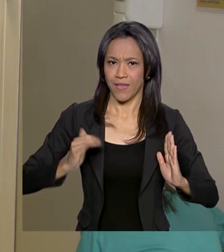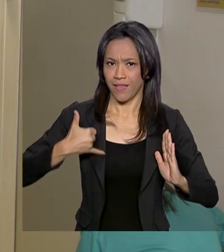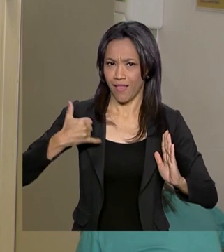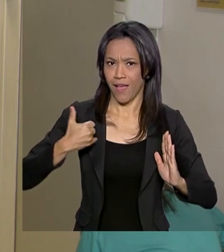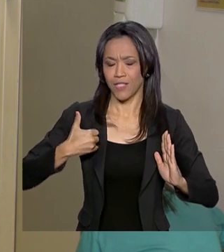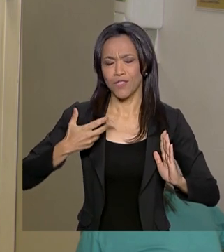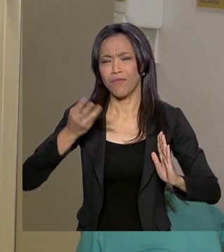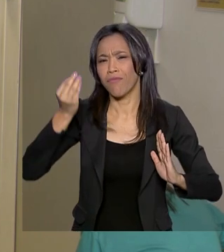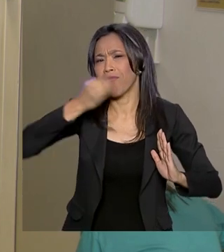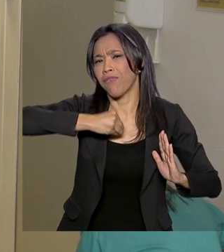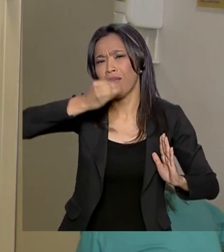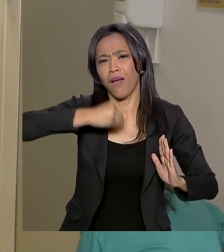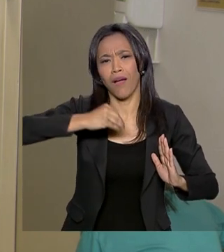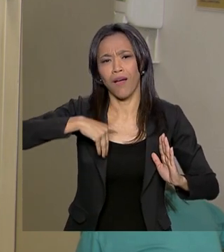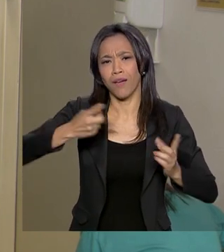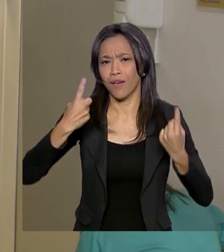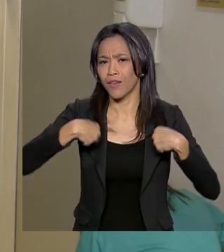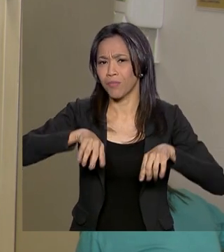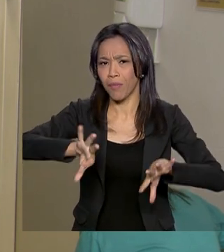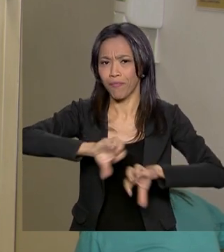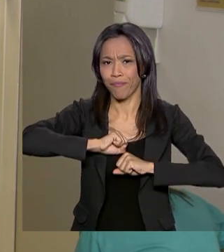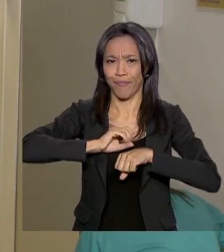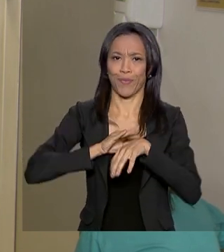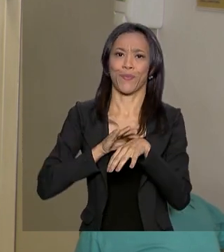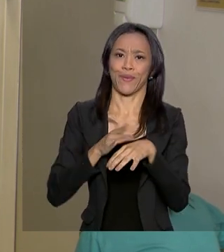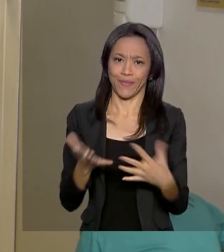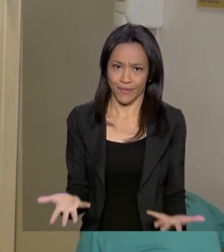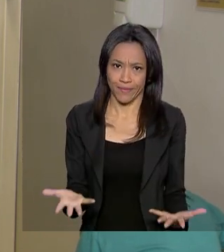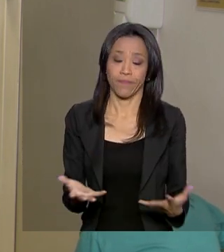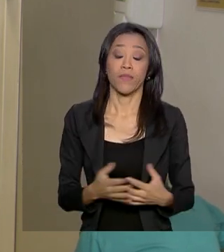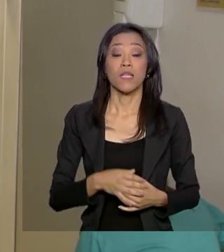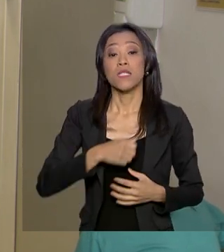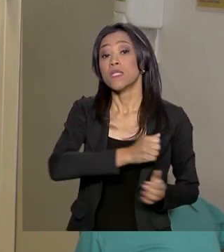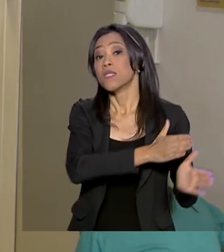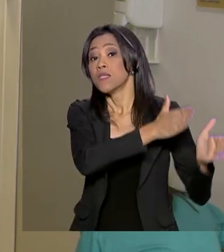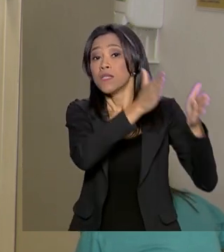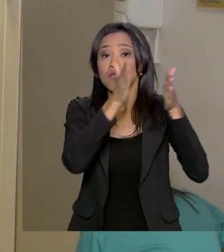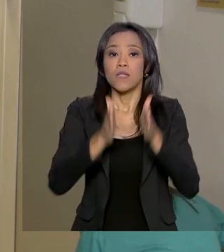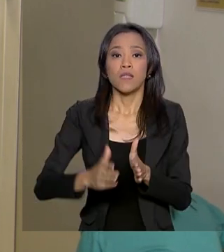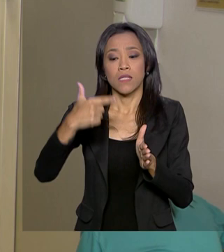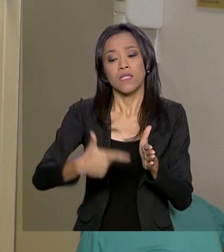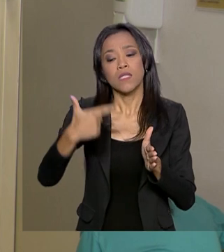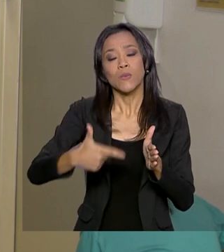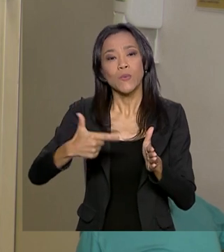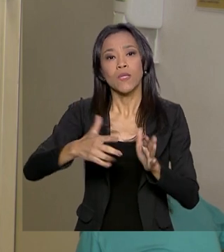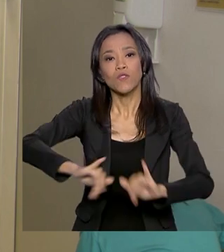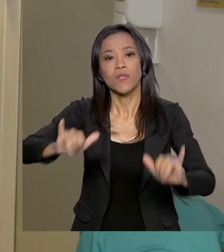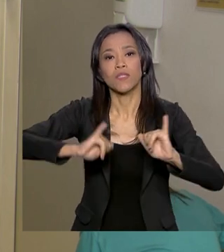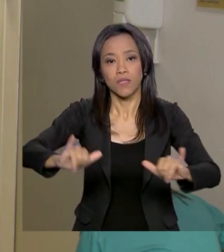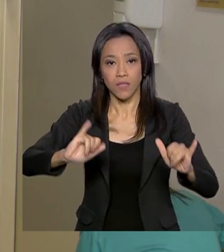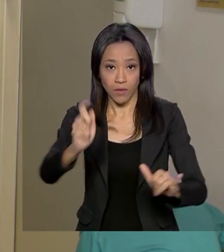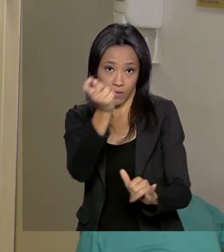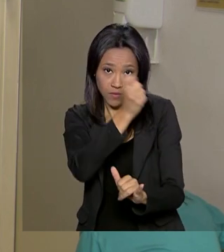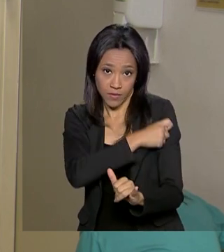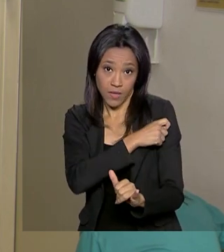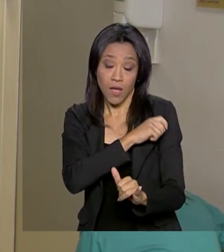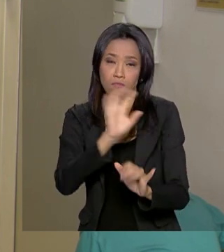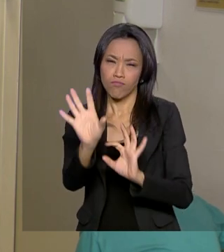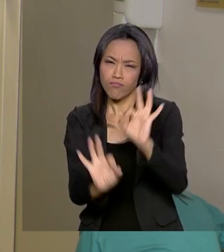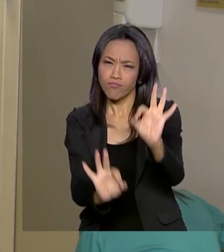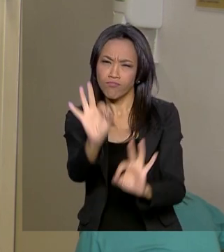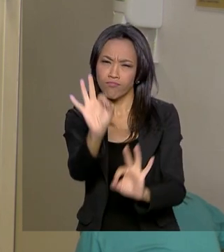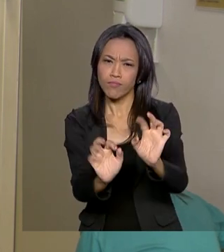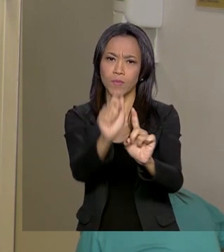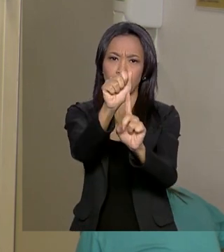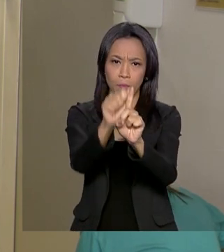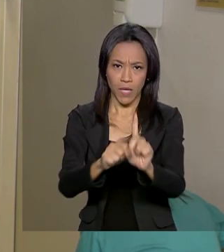vulnerável ao sarampo. Uma segunda fase da campanha está programada para o mês de